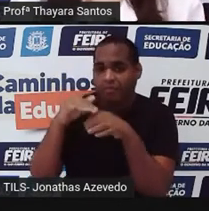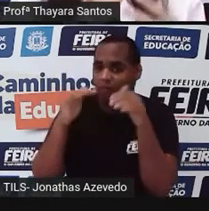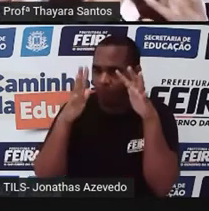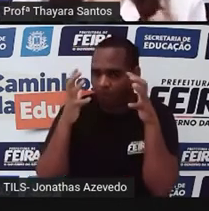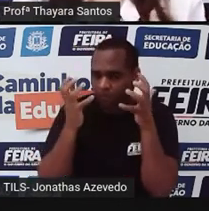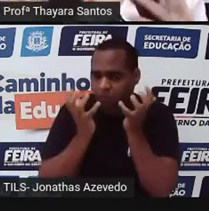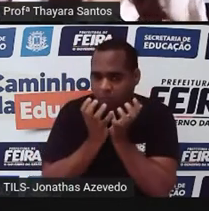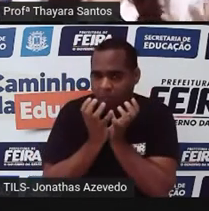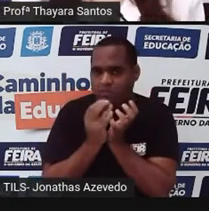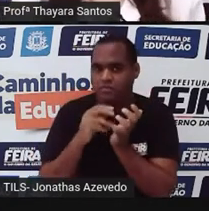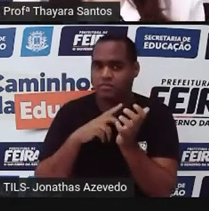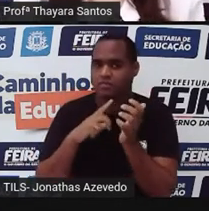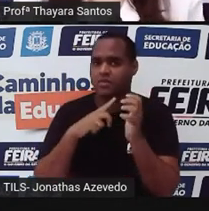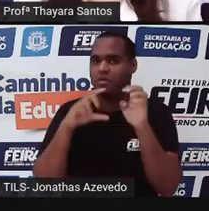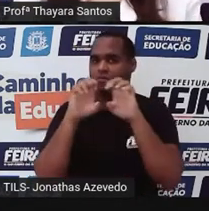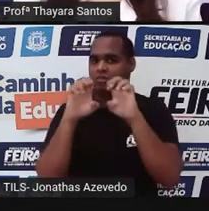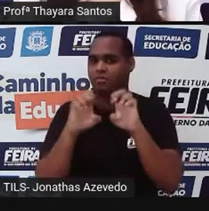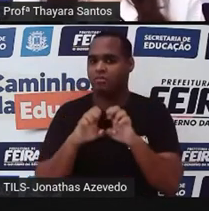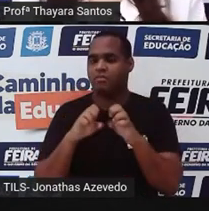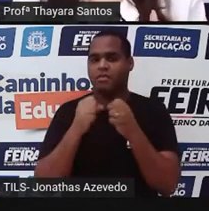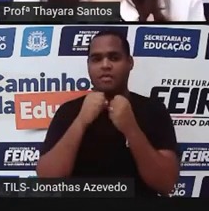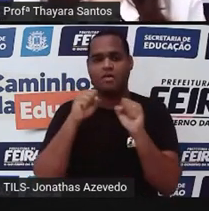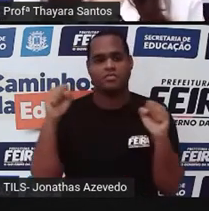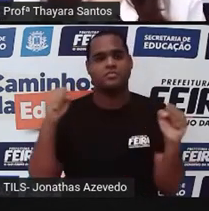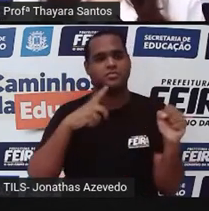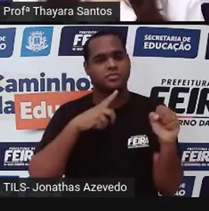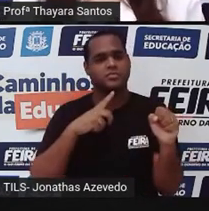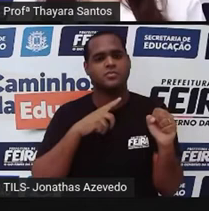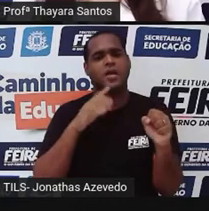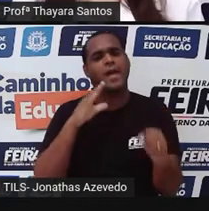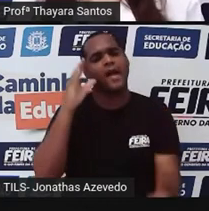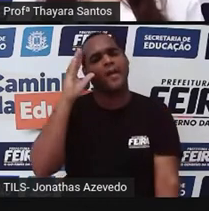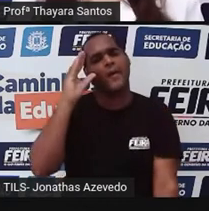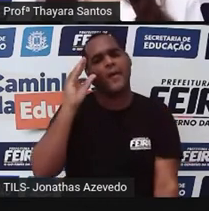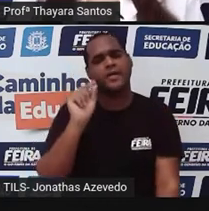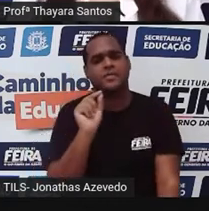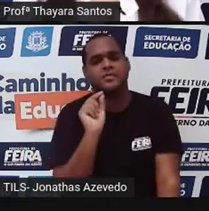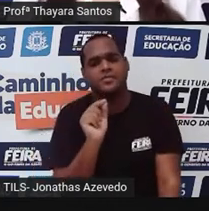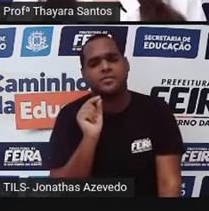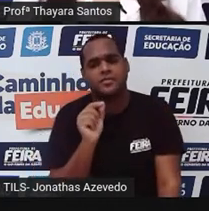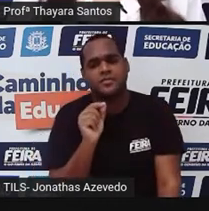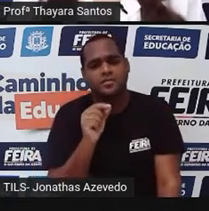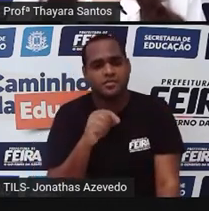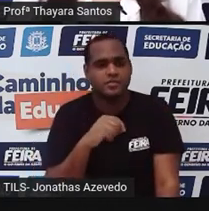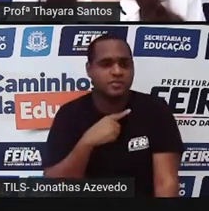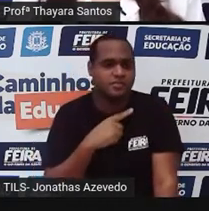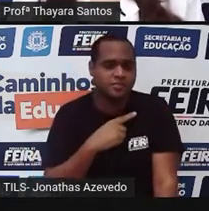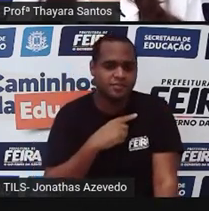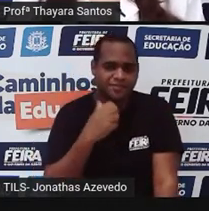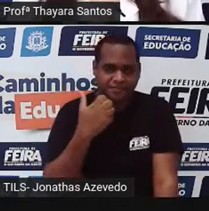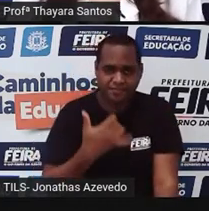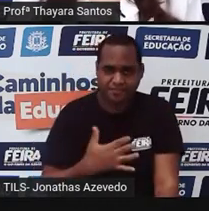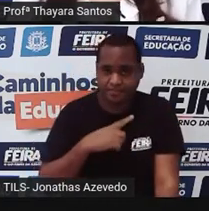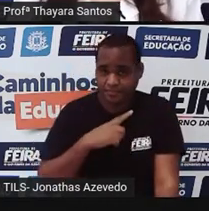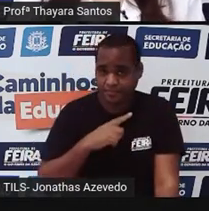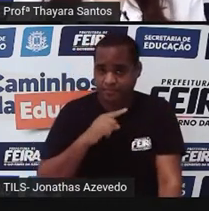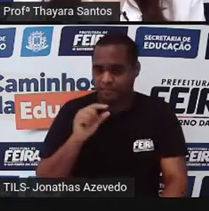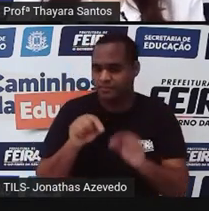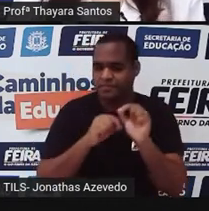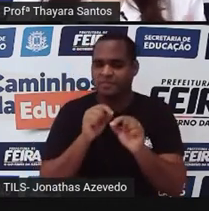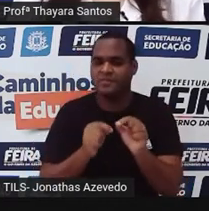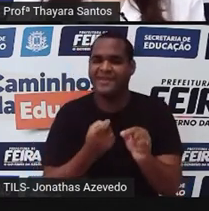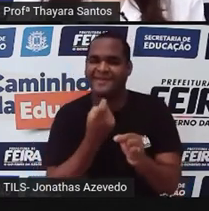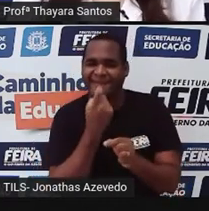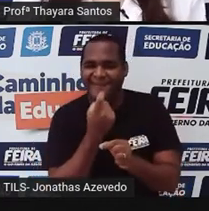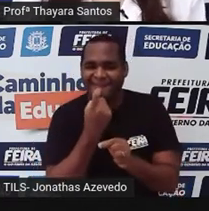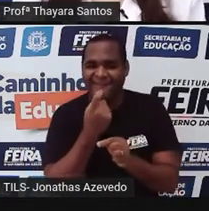essa cabeça e a gente vê que é uma estrutura bem desenvolvida. E qual é a curiosidade sobre esse náutilos? O náutilos é o que a gente chama de fóssil vivo.